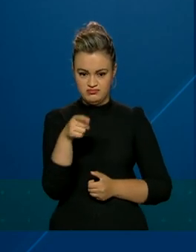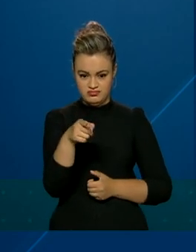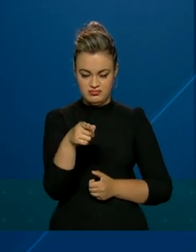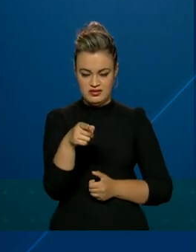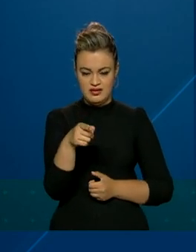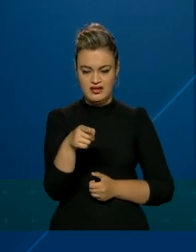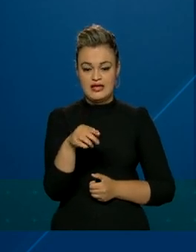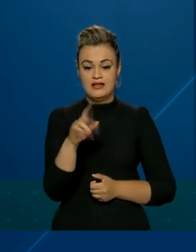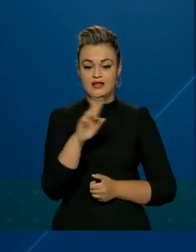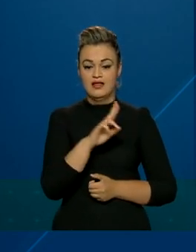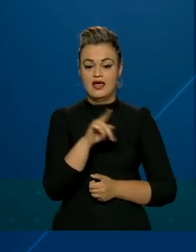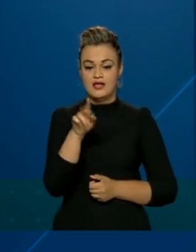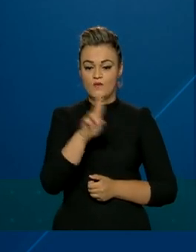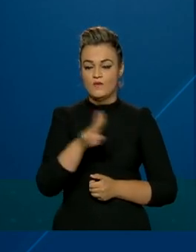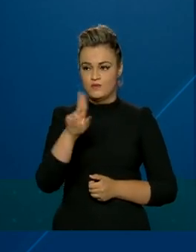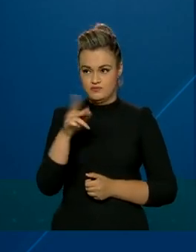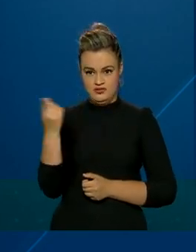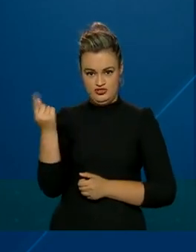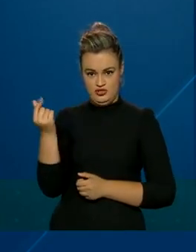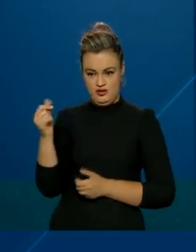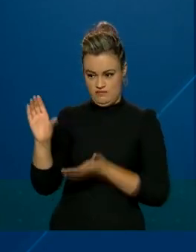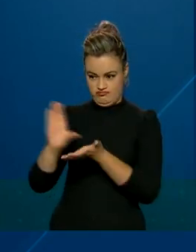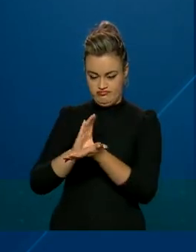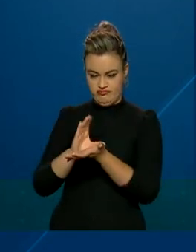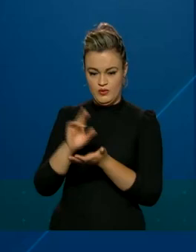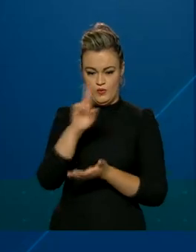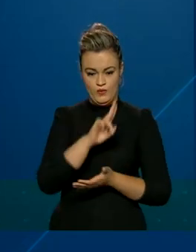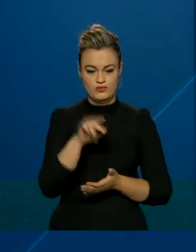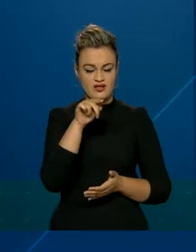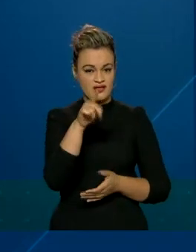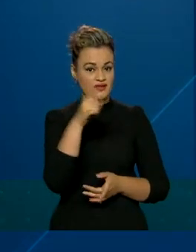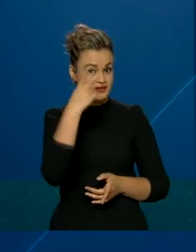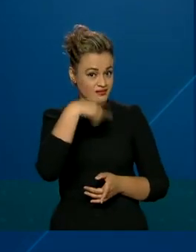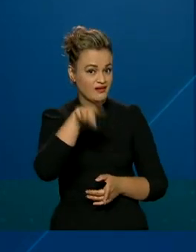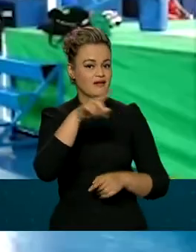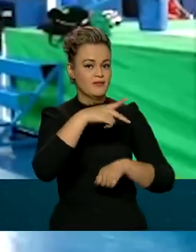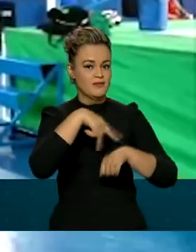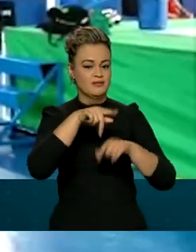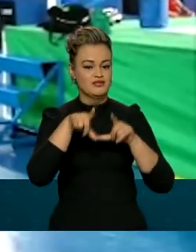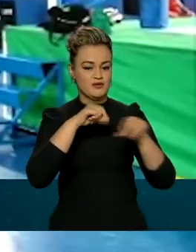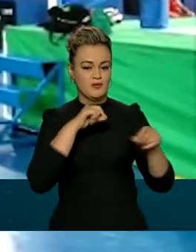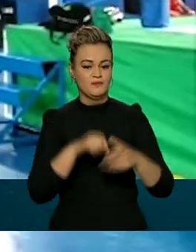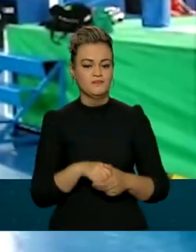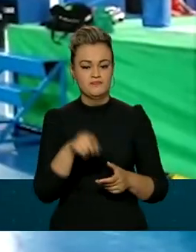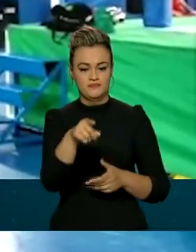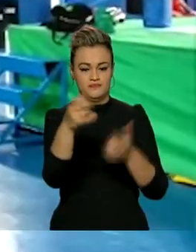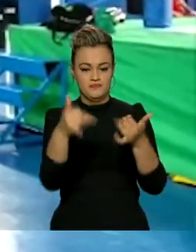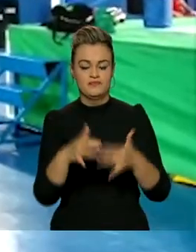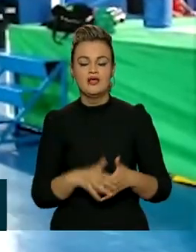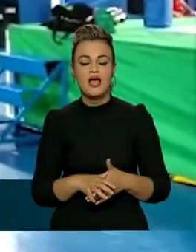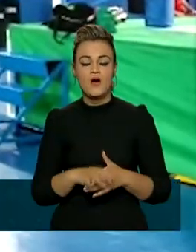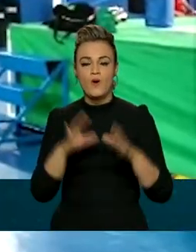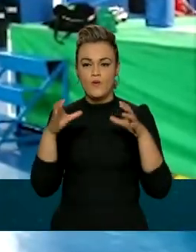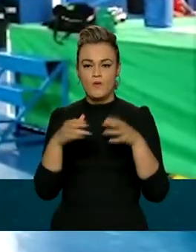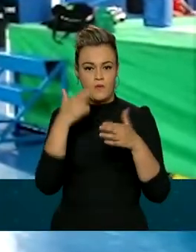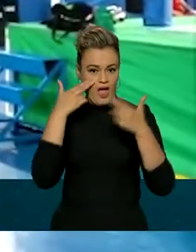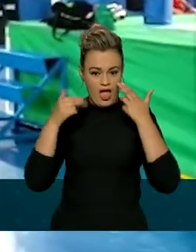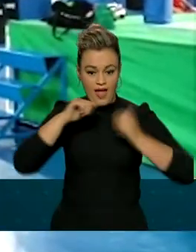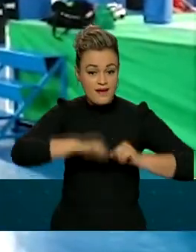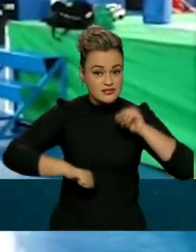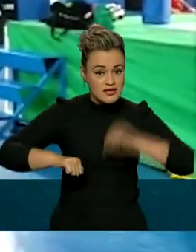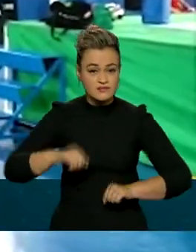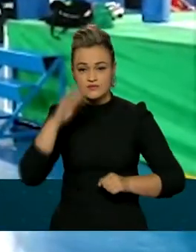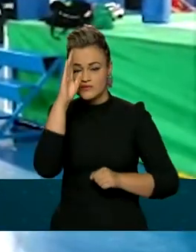Marley, utiliza os recursos do programa e está a caminho de Tóquio. O exército brasileiro tem uma